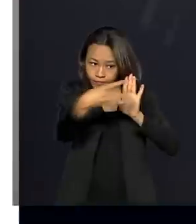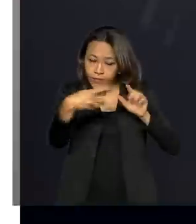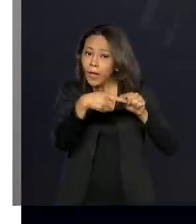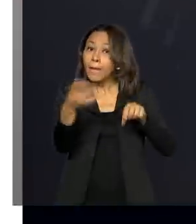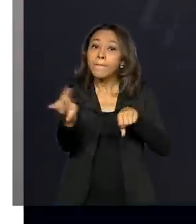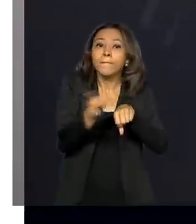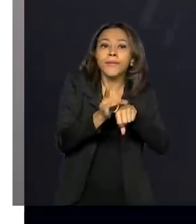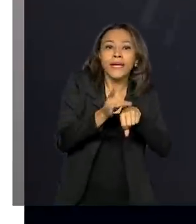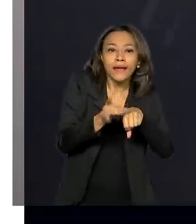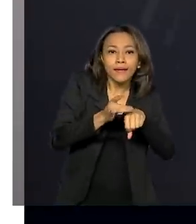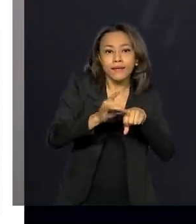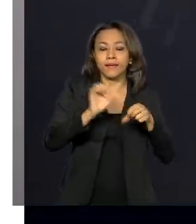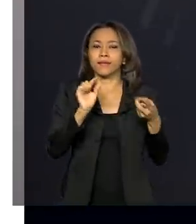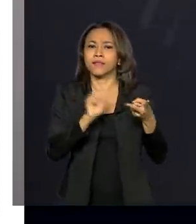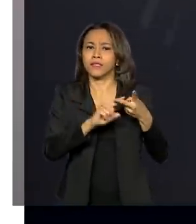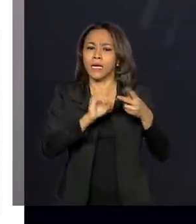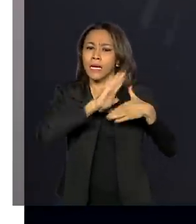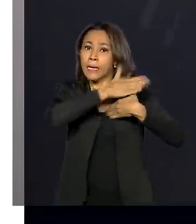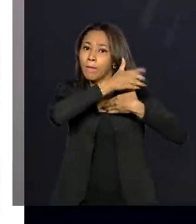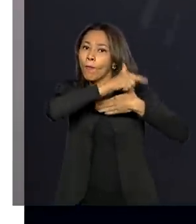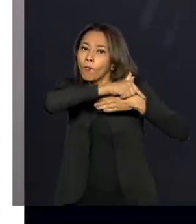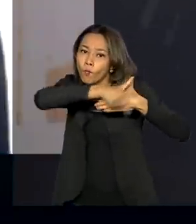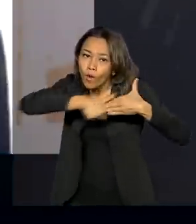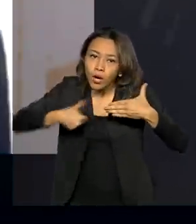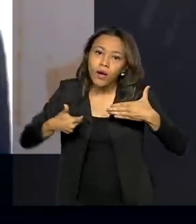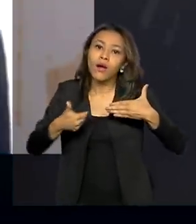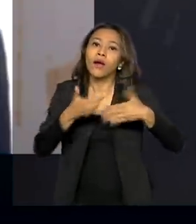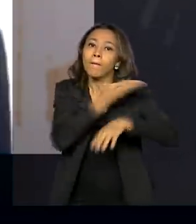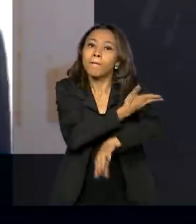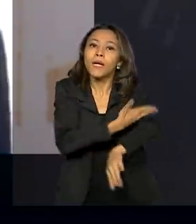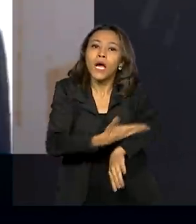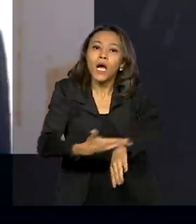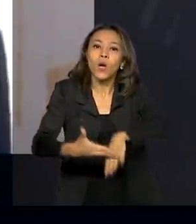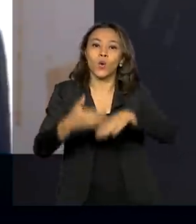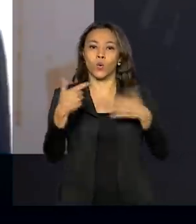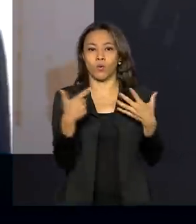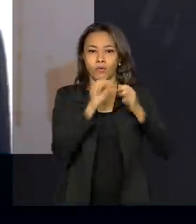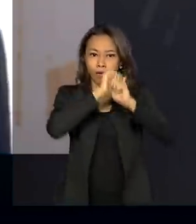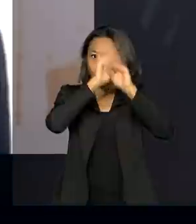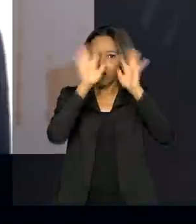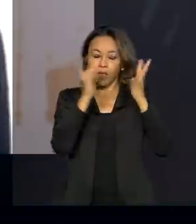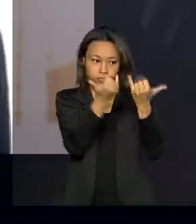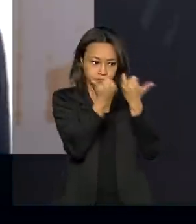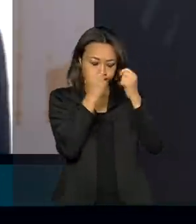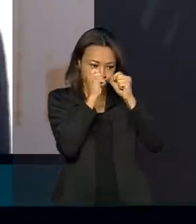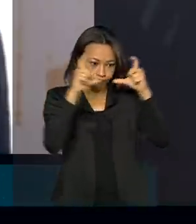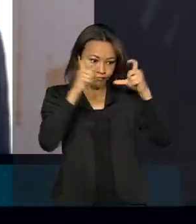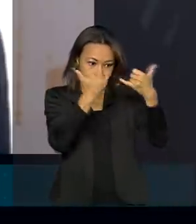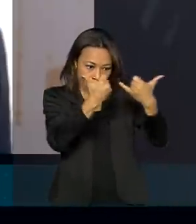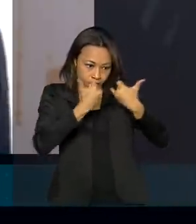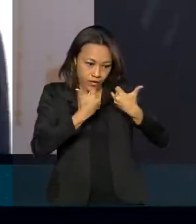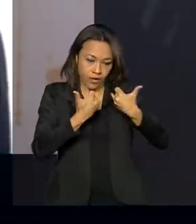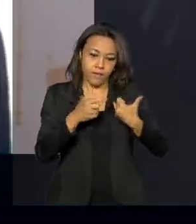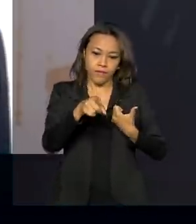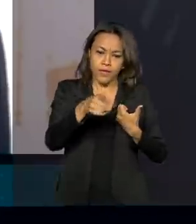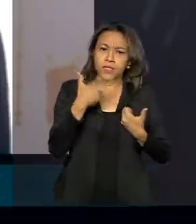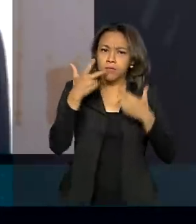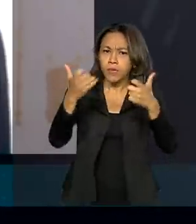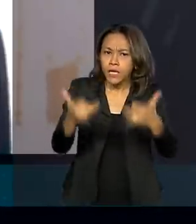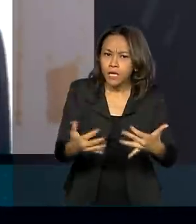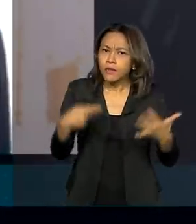pretas e fundo branco para facilitar a leitura. As evidências comprovam que este tipo de modelo é eficiente,